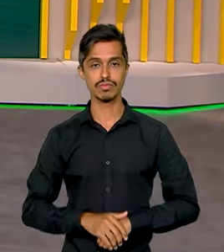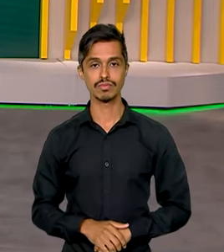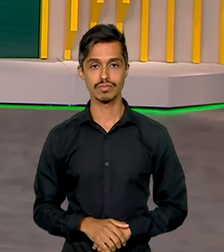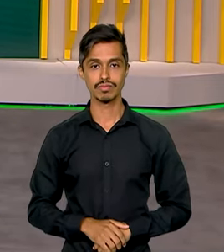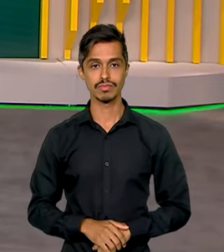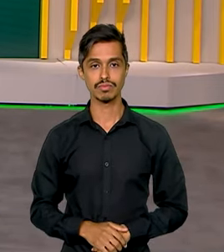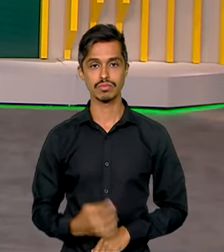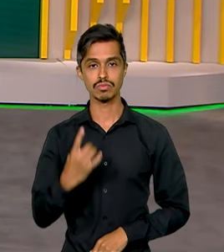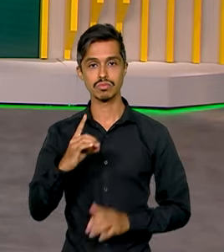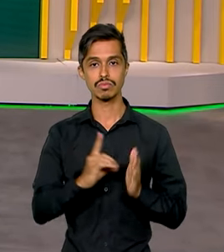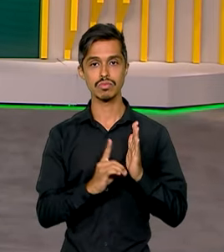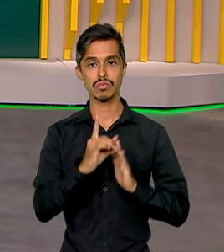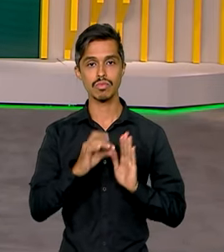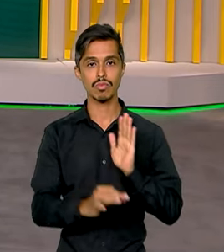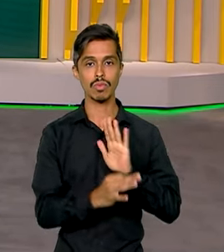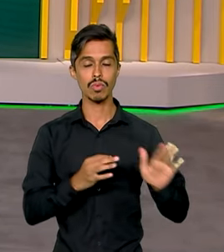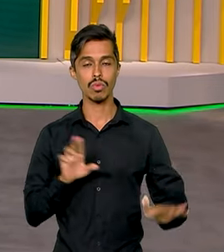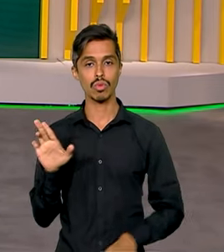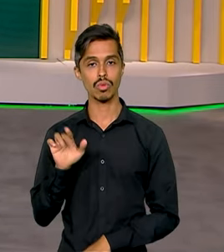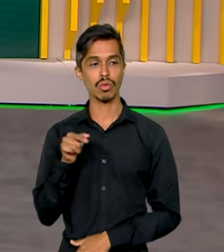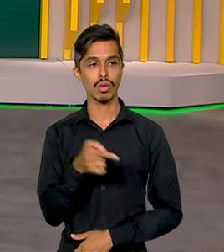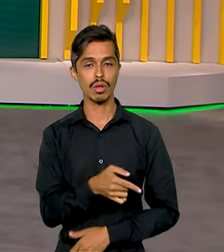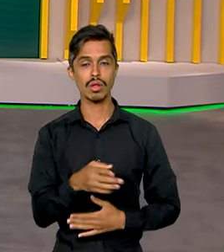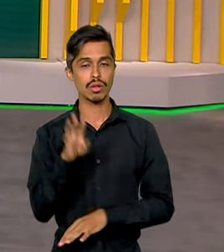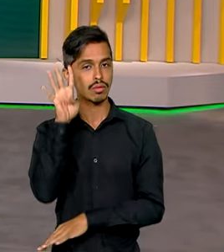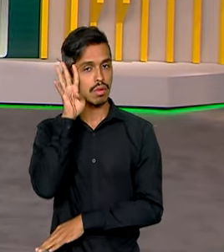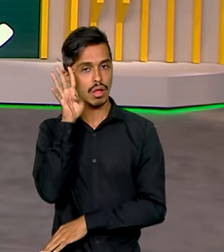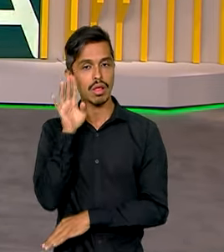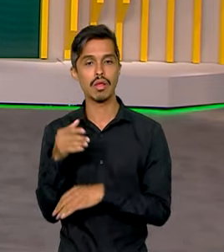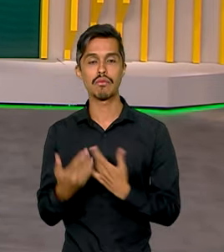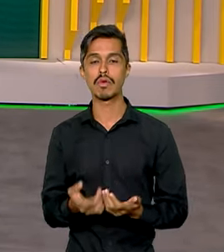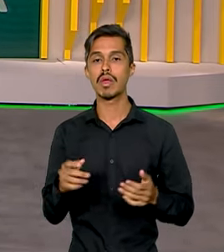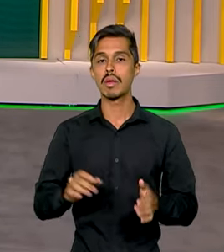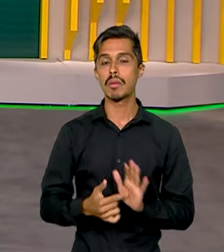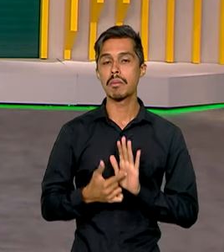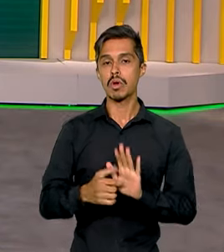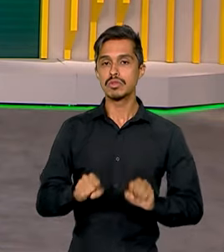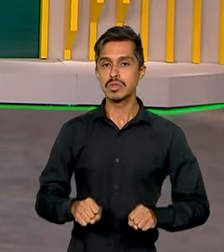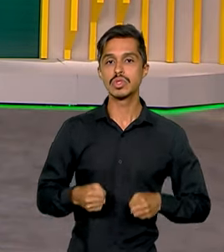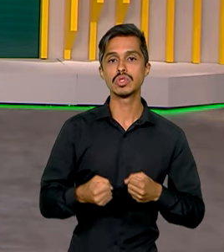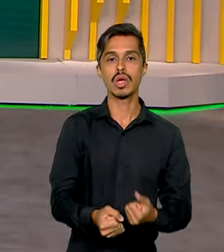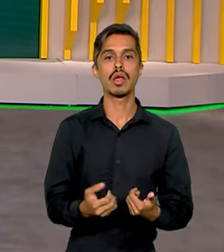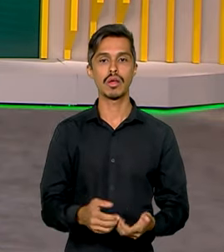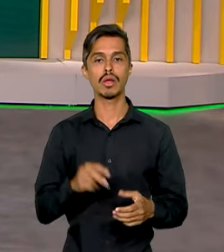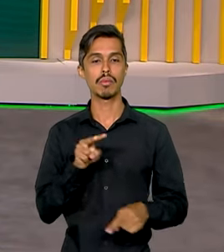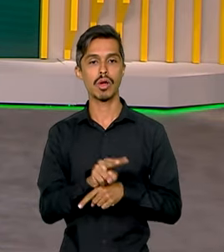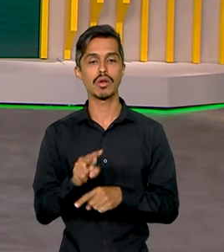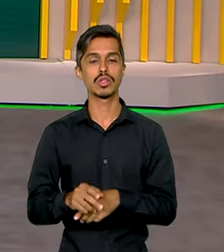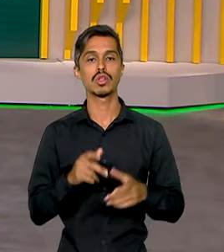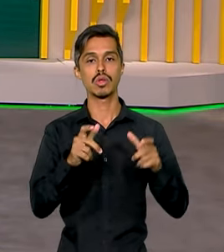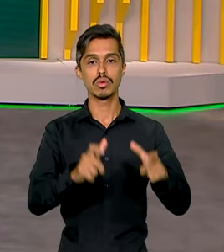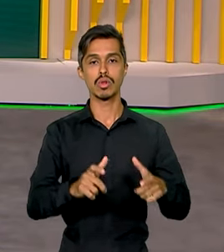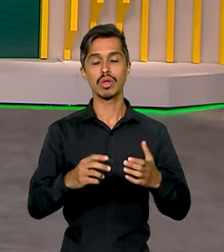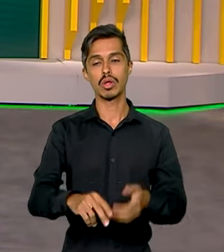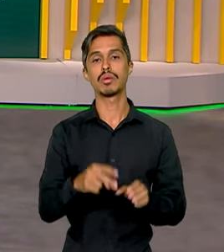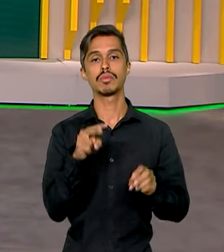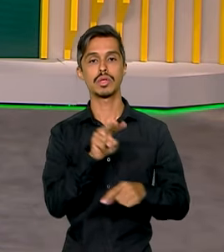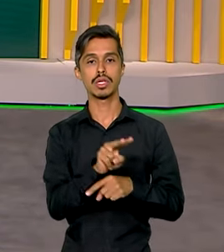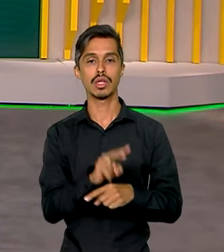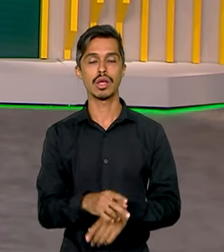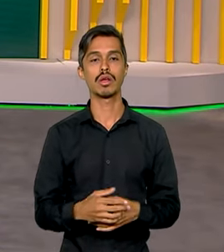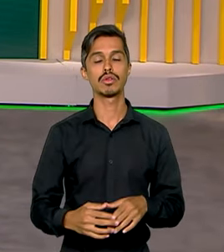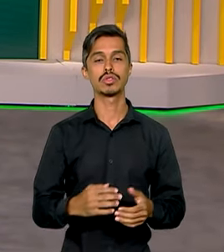Um decreto assinado pelo presidente Lula nesta quarta-feira reforça as ações de proteção das terras indígenas de Anomami.